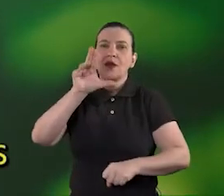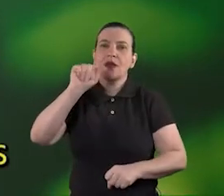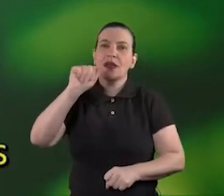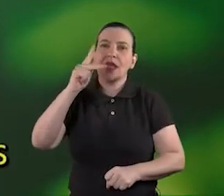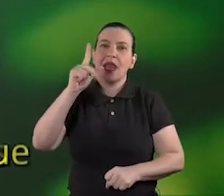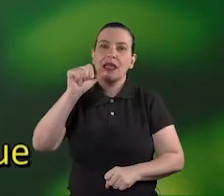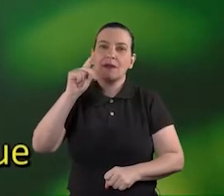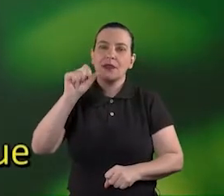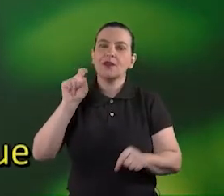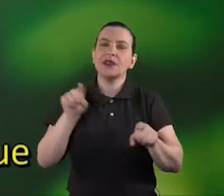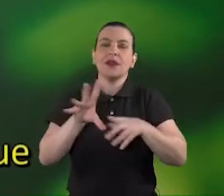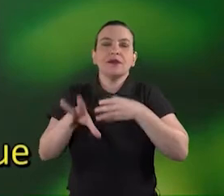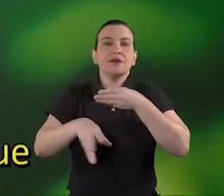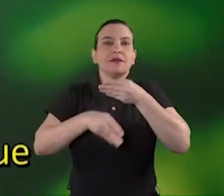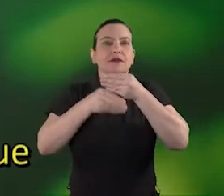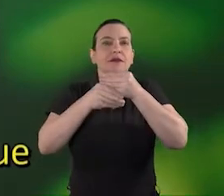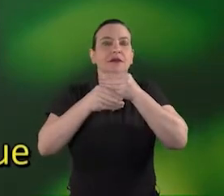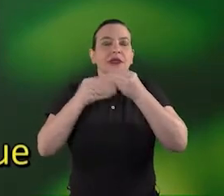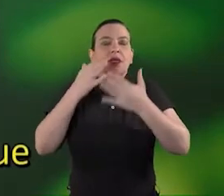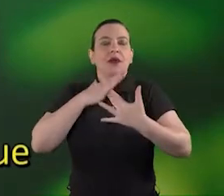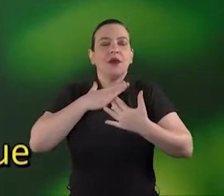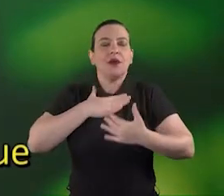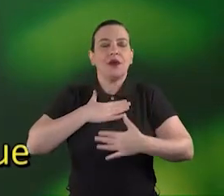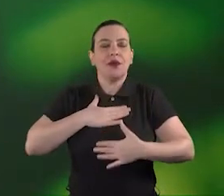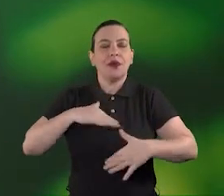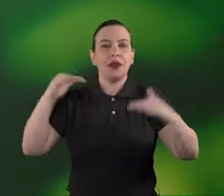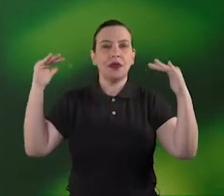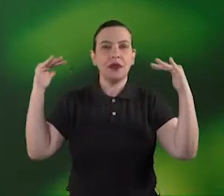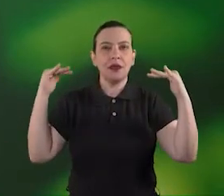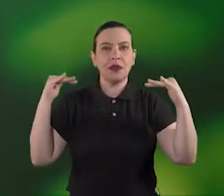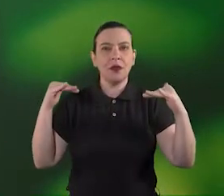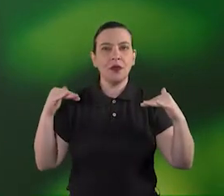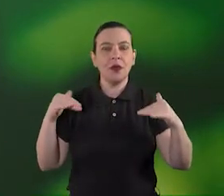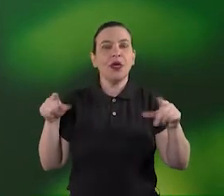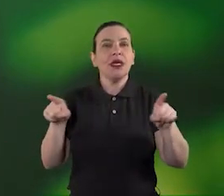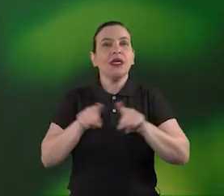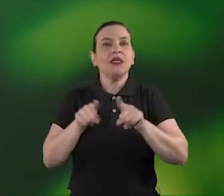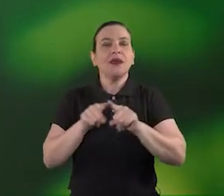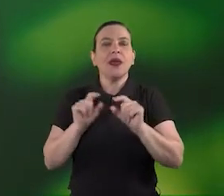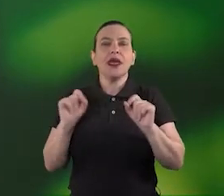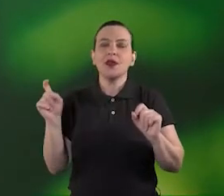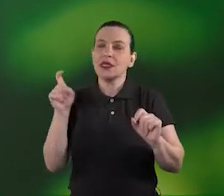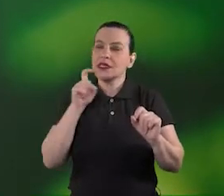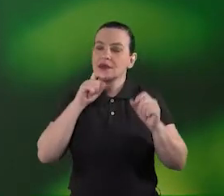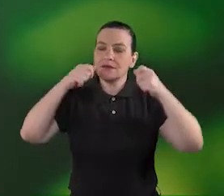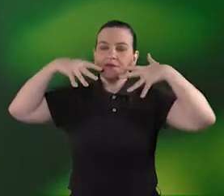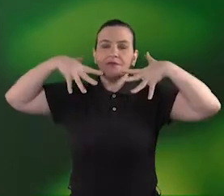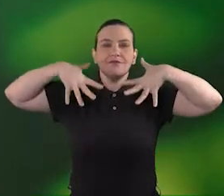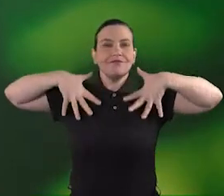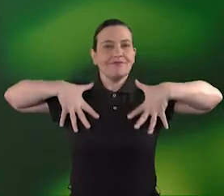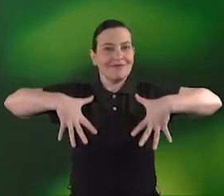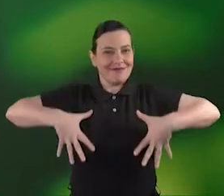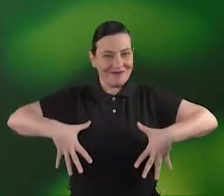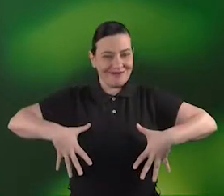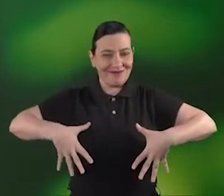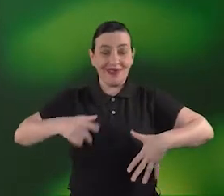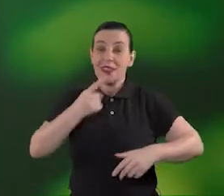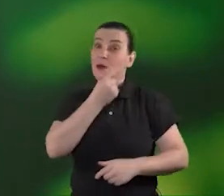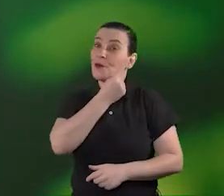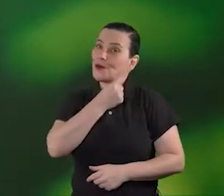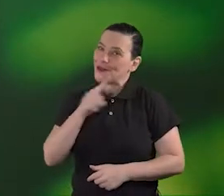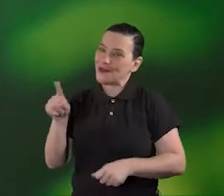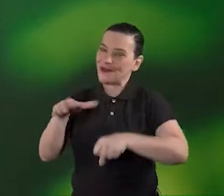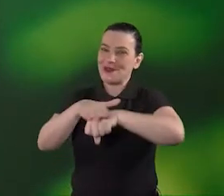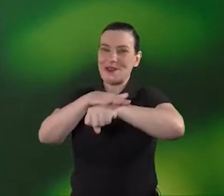acrescenta propriedades calmantes e o efeito de resfriamento do Deep Blue quando usado topicamente por último vamos